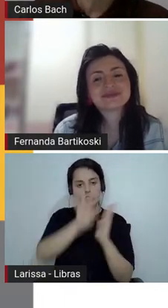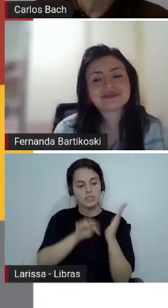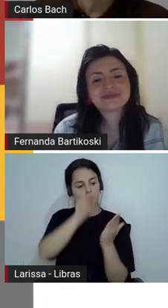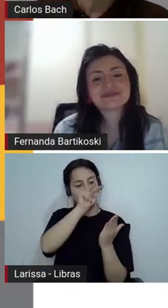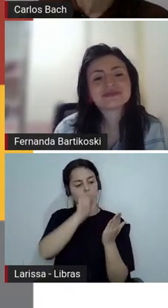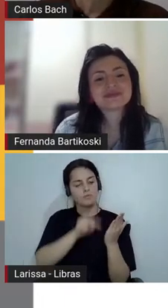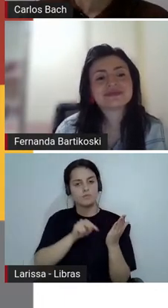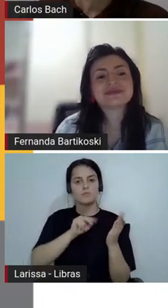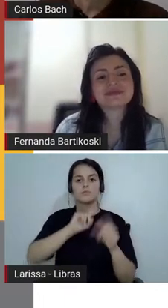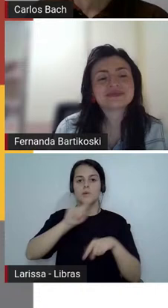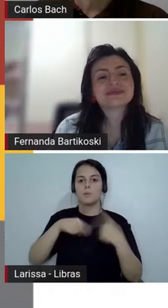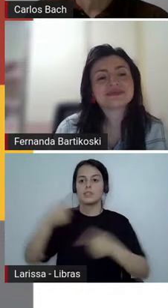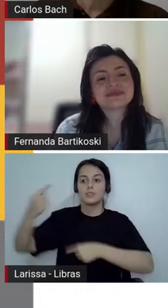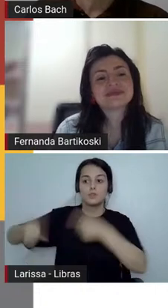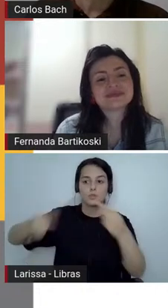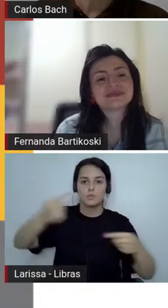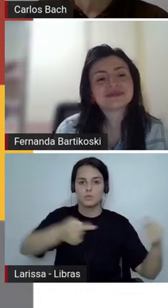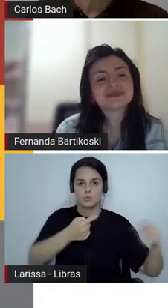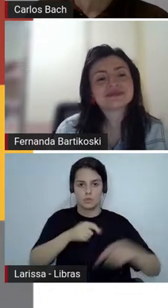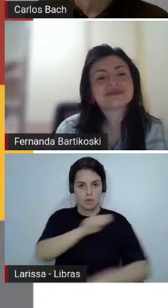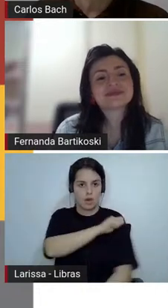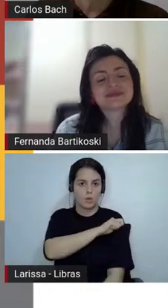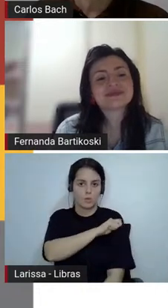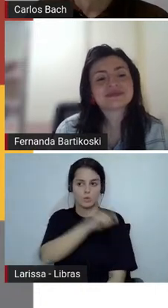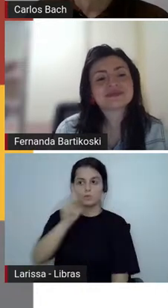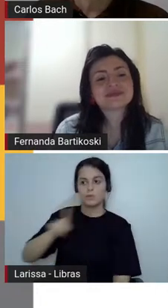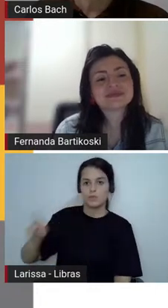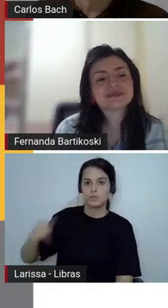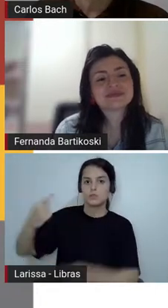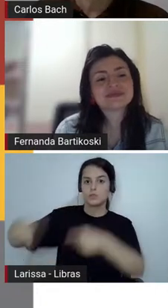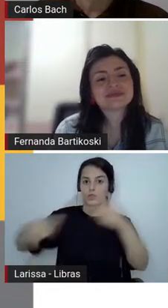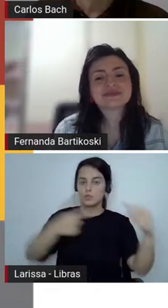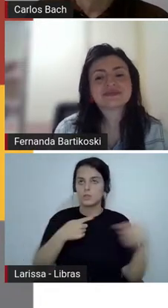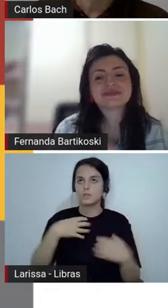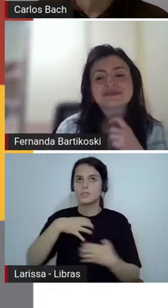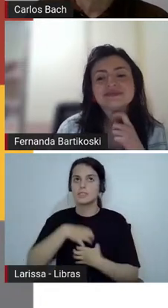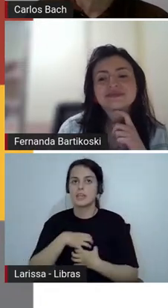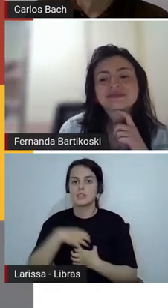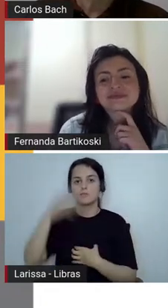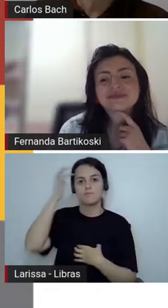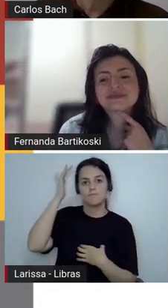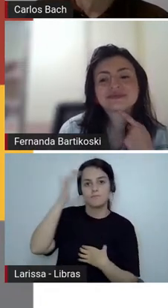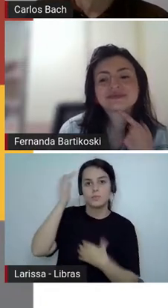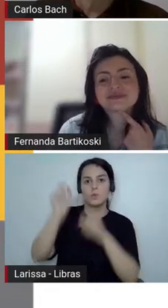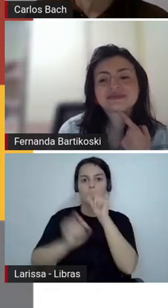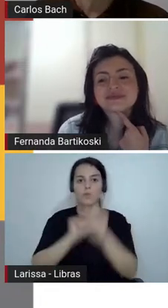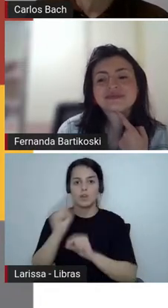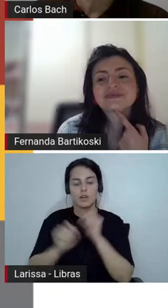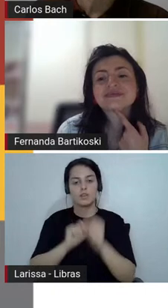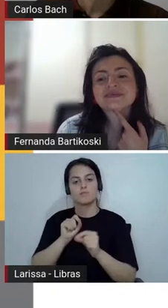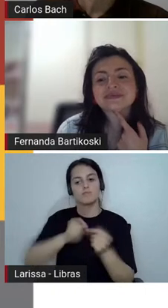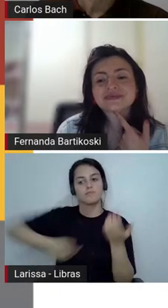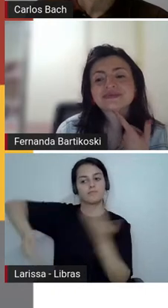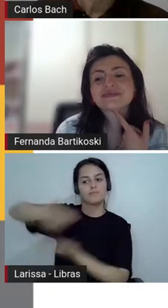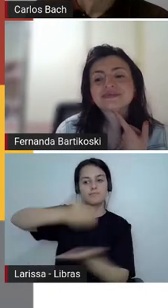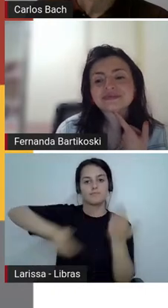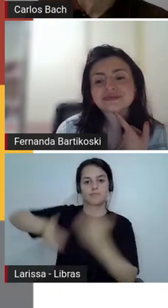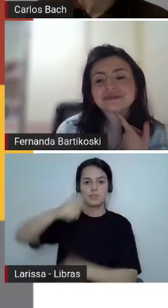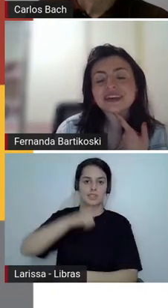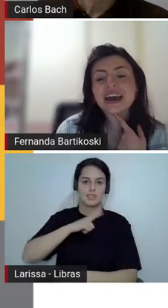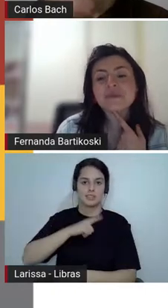texto. Acho que é isso. Então, é uma mescla ali entre o que o texto diz, o que eu digo, e a nossa experiência de vida, né?